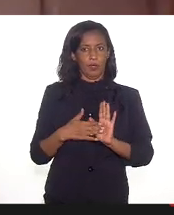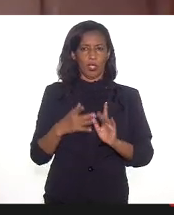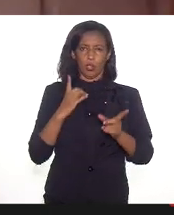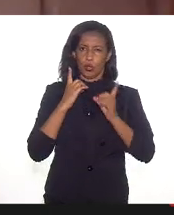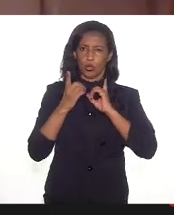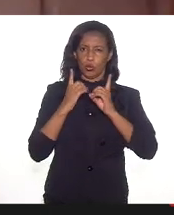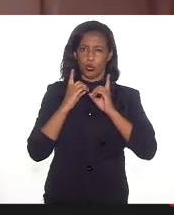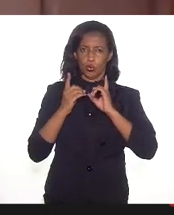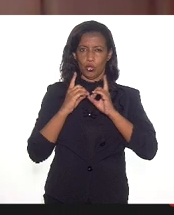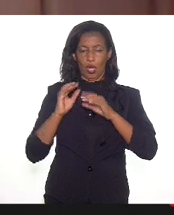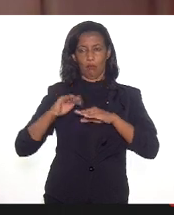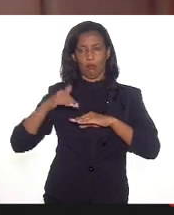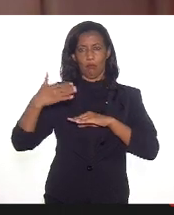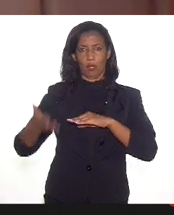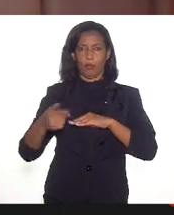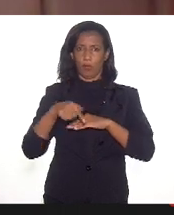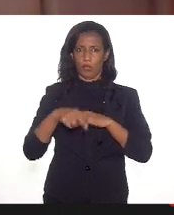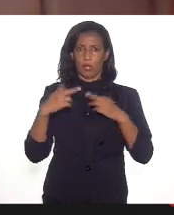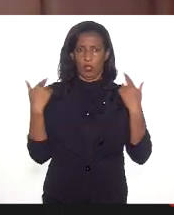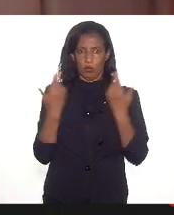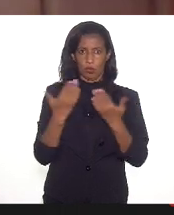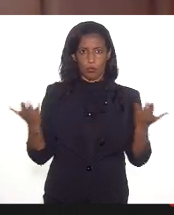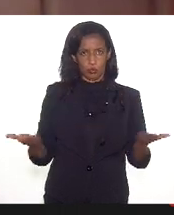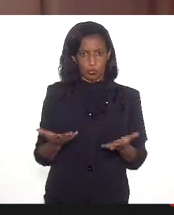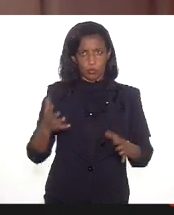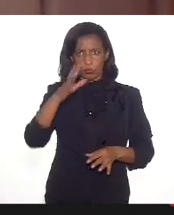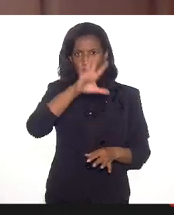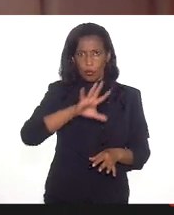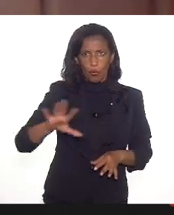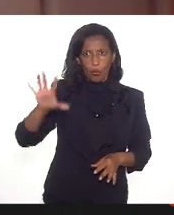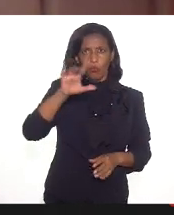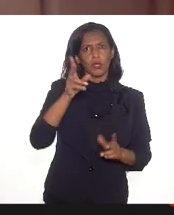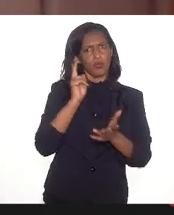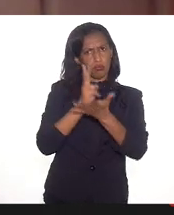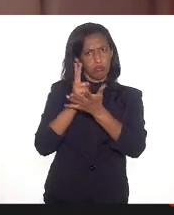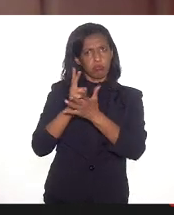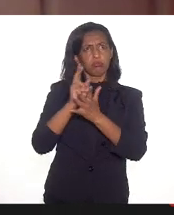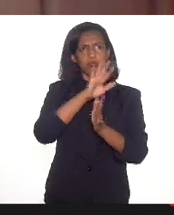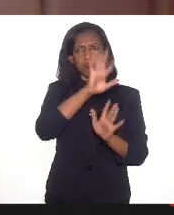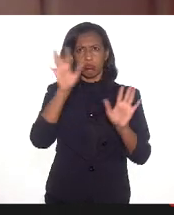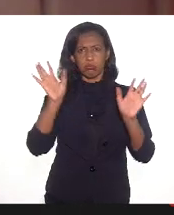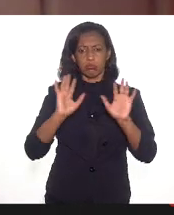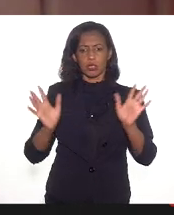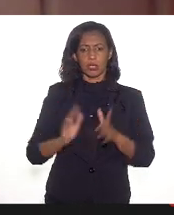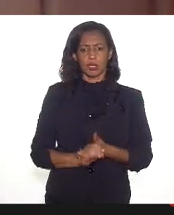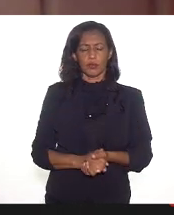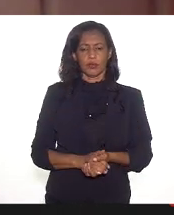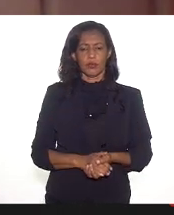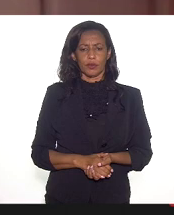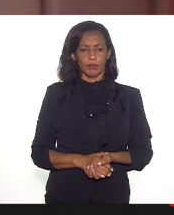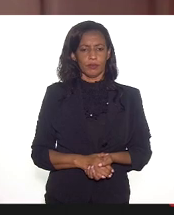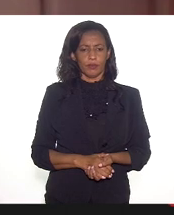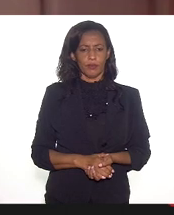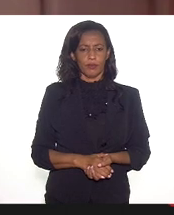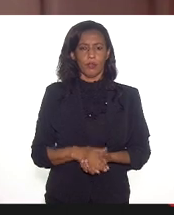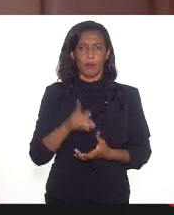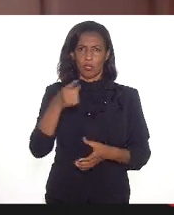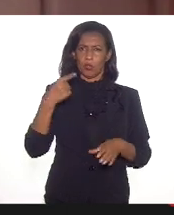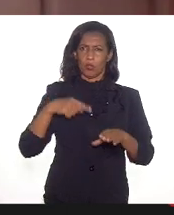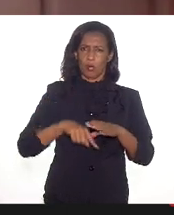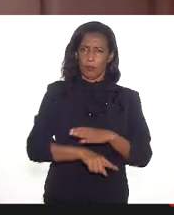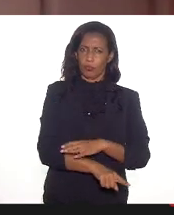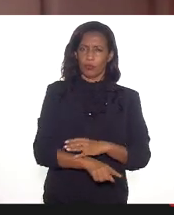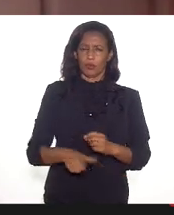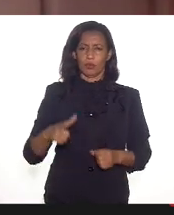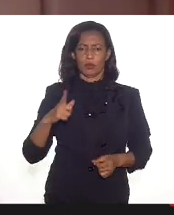diálogo pós essa audiência com vocês mesmo, num GT para que a gente possa aprofundar. A